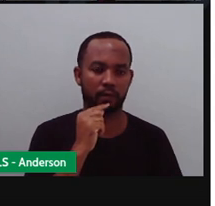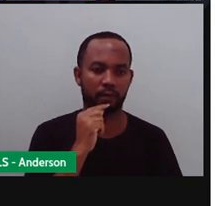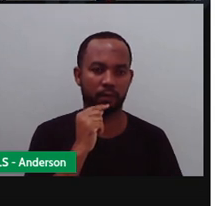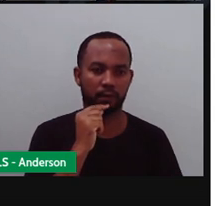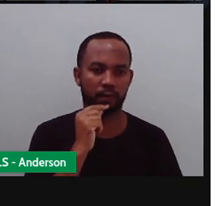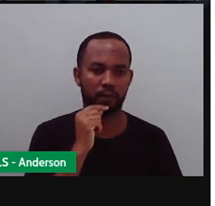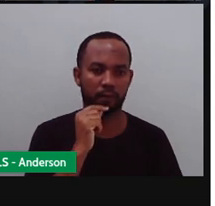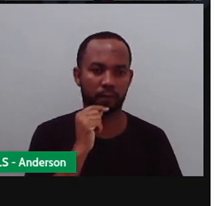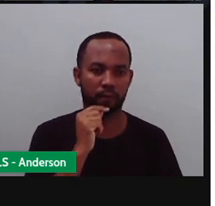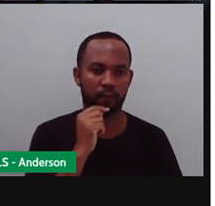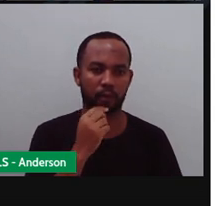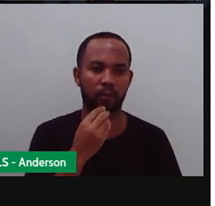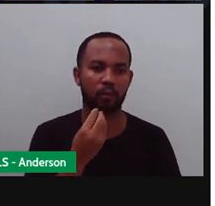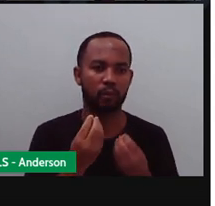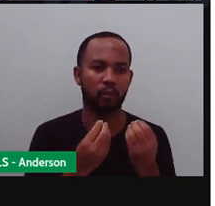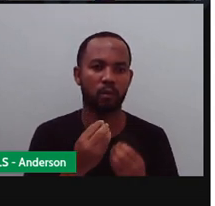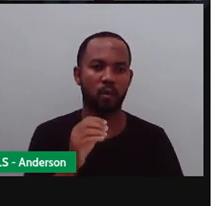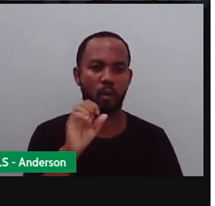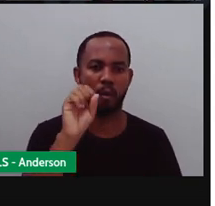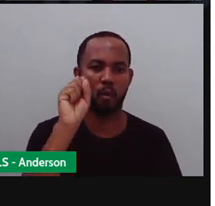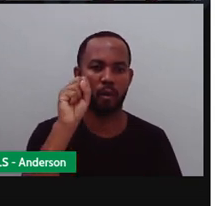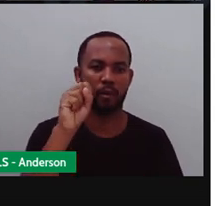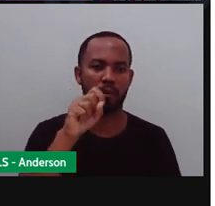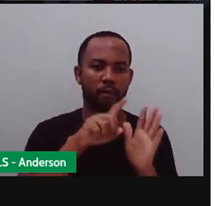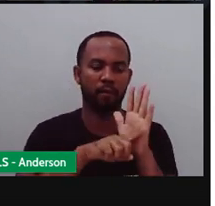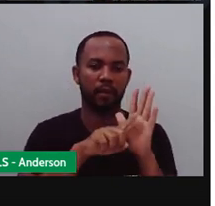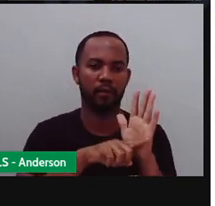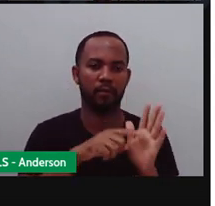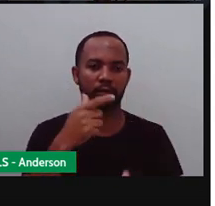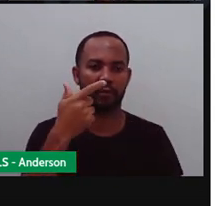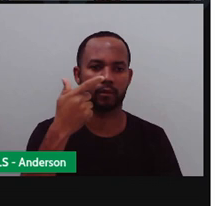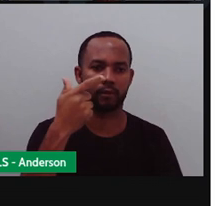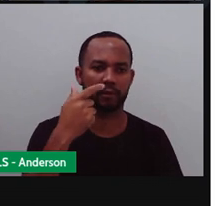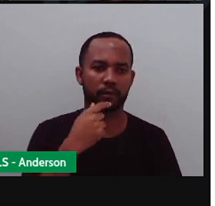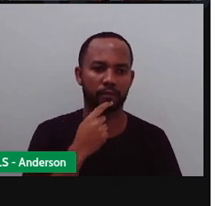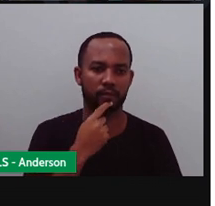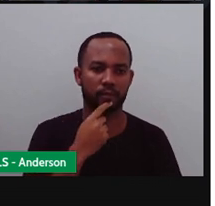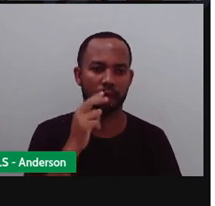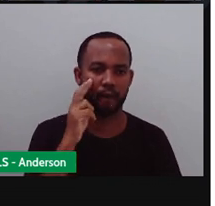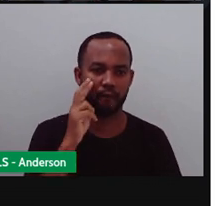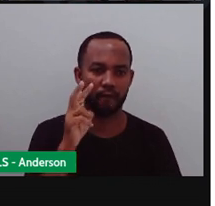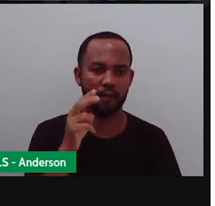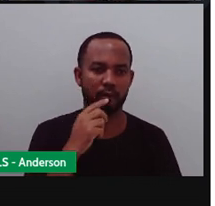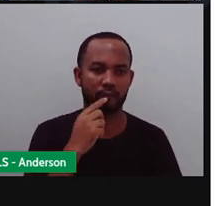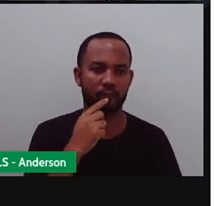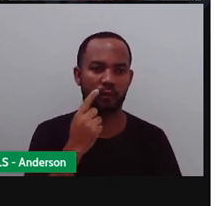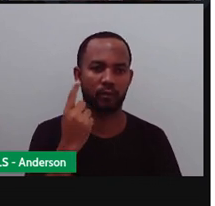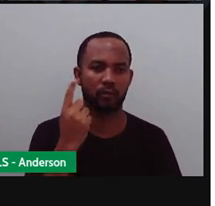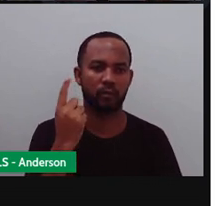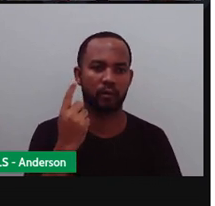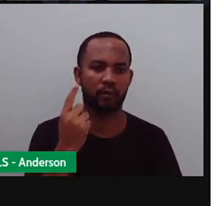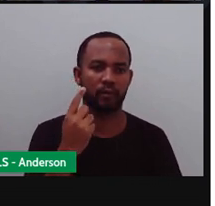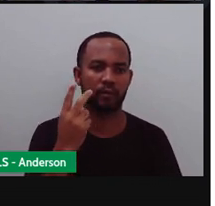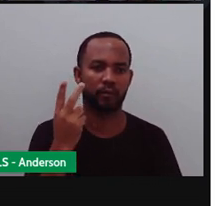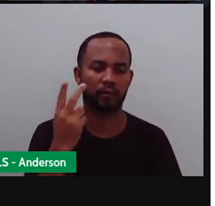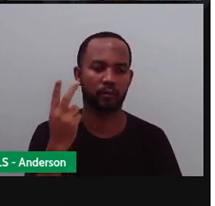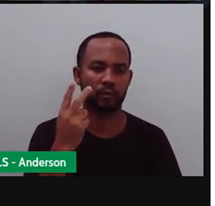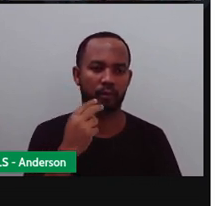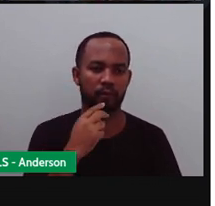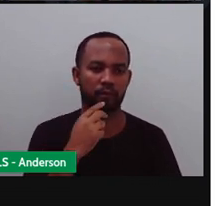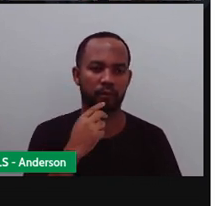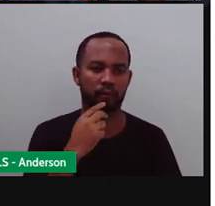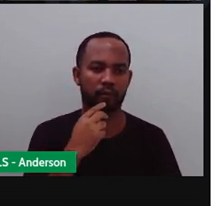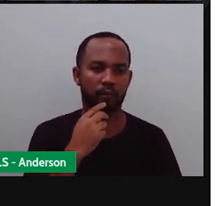Então será o quê? Oito menos dois. Quantas abelhas ficaram, gente? Vamos ver? Uma, duas,